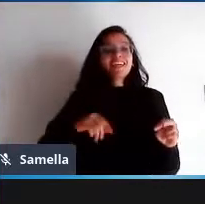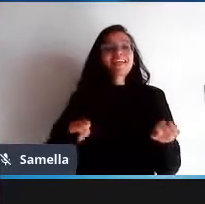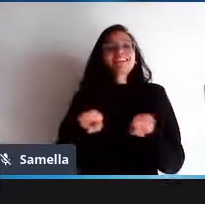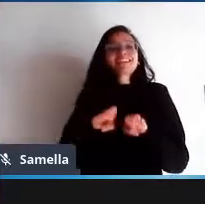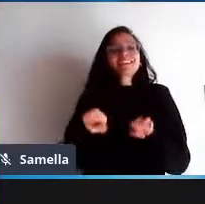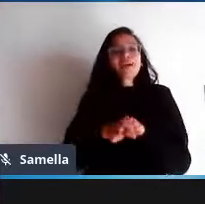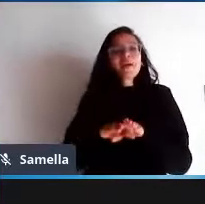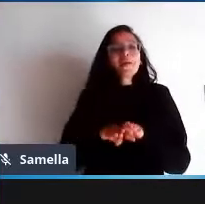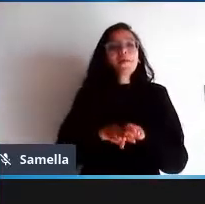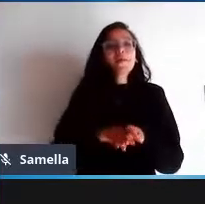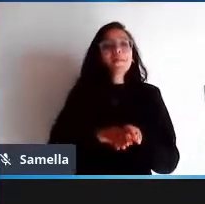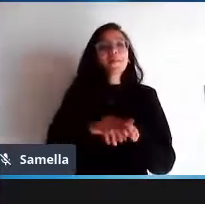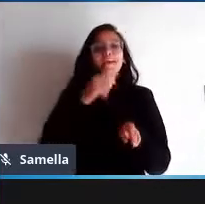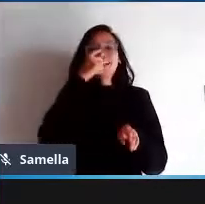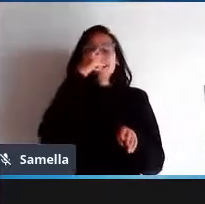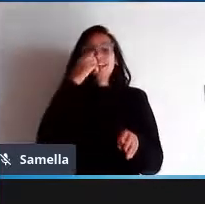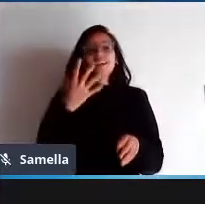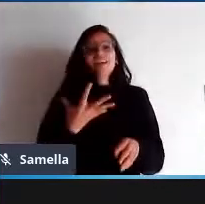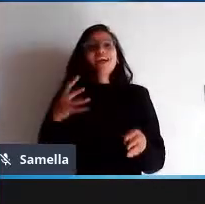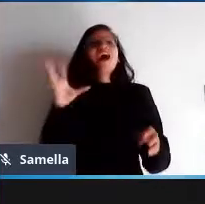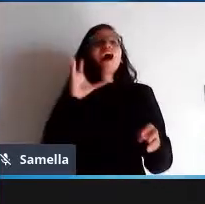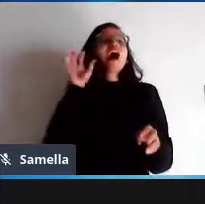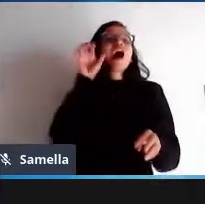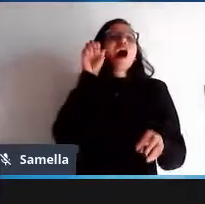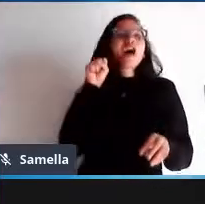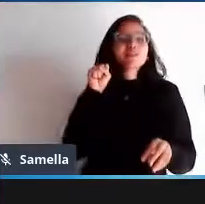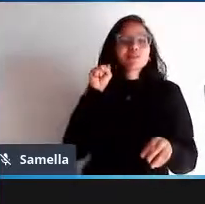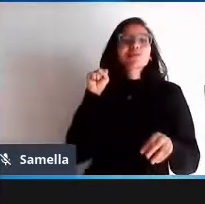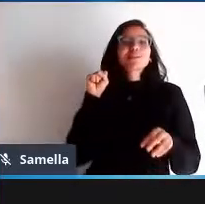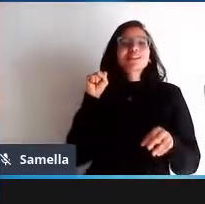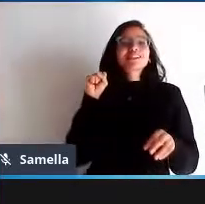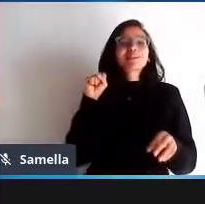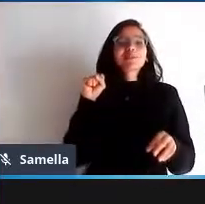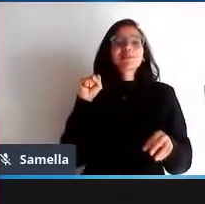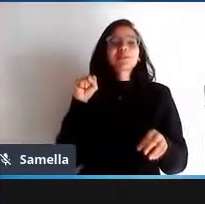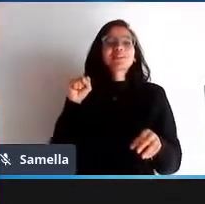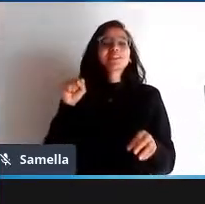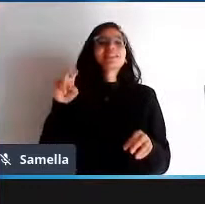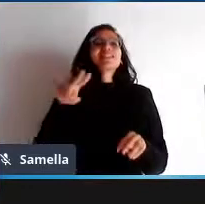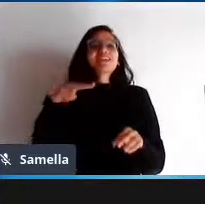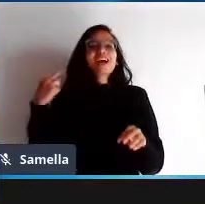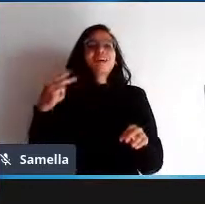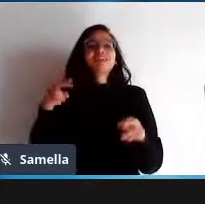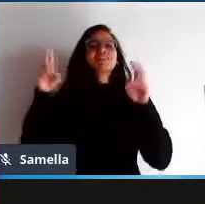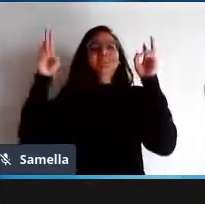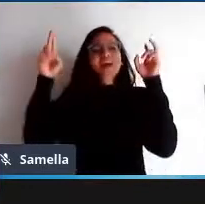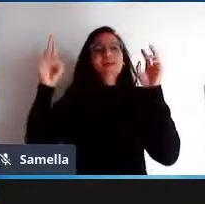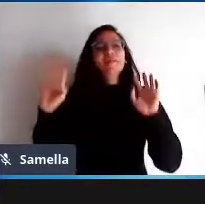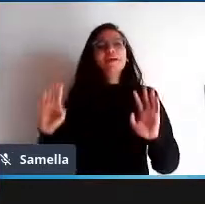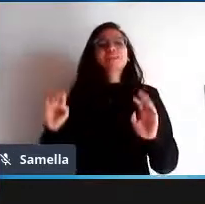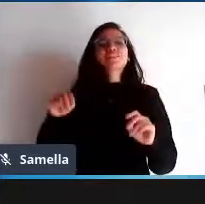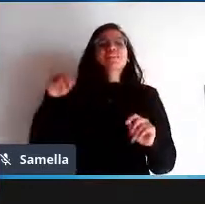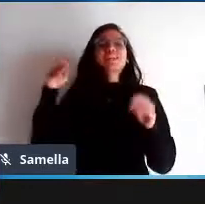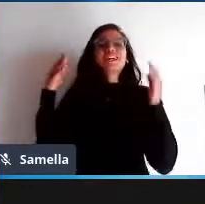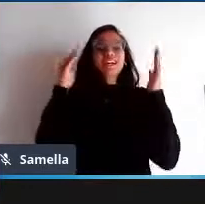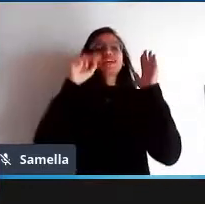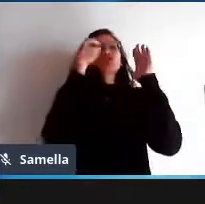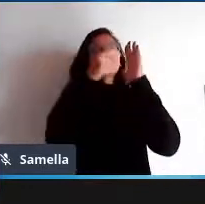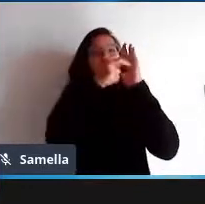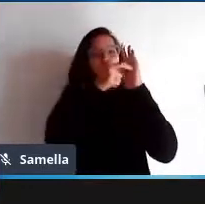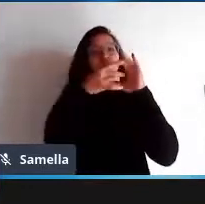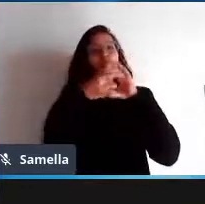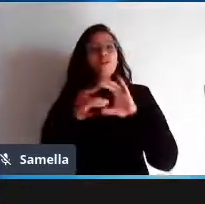abertos e documentos que é o grande a grande armadilha do software proprietário e que prende praticamente